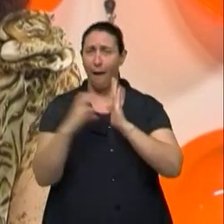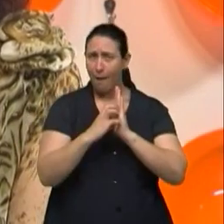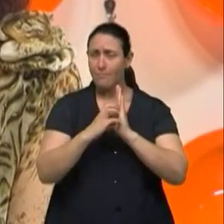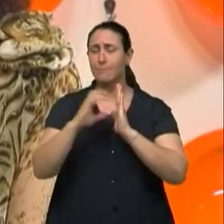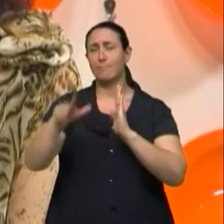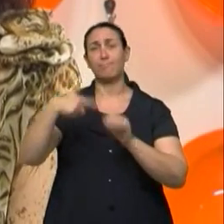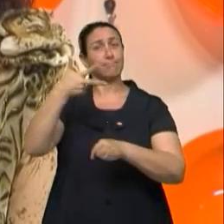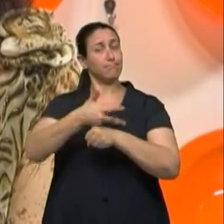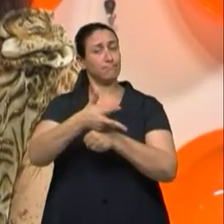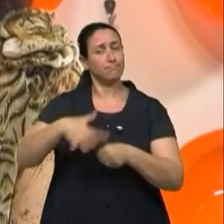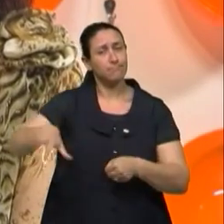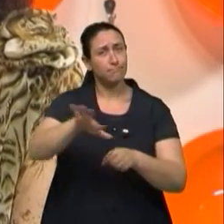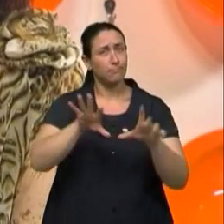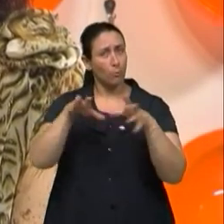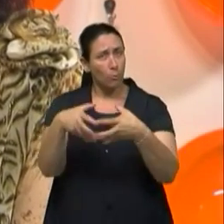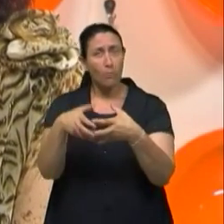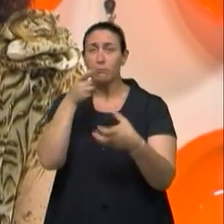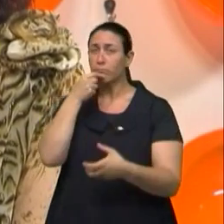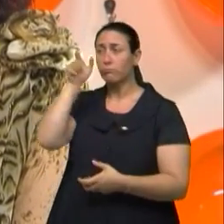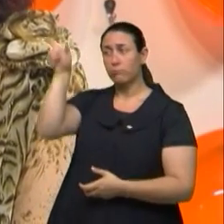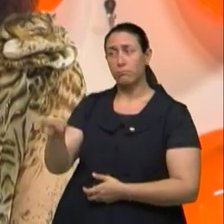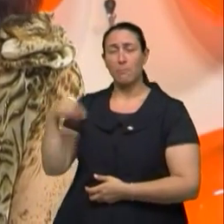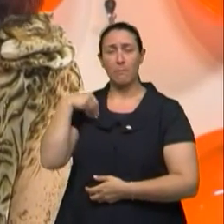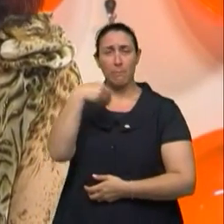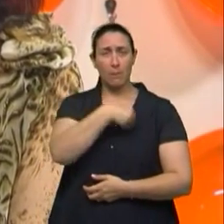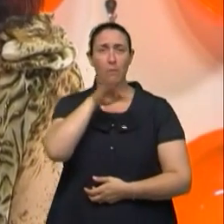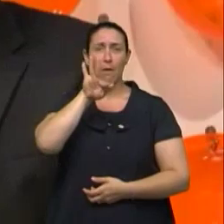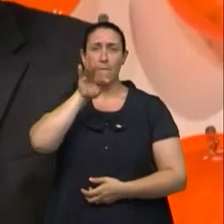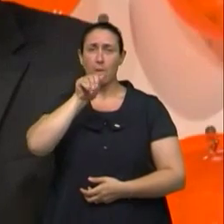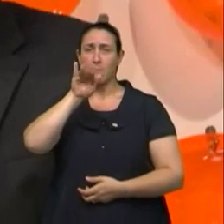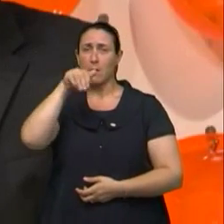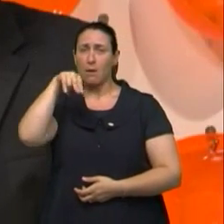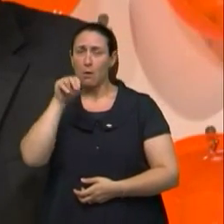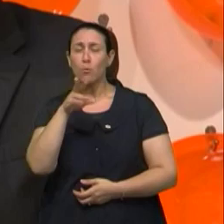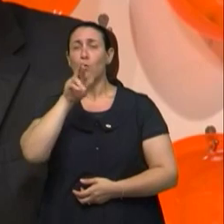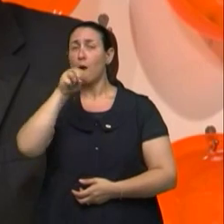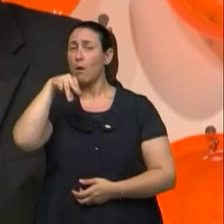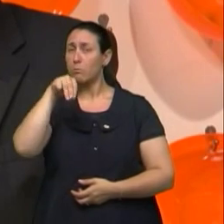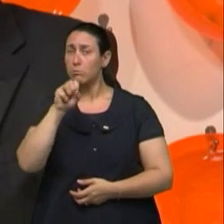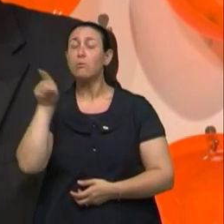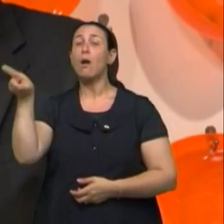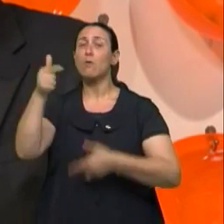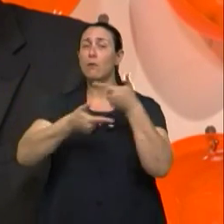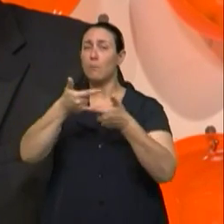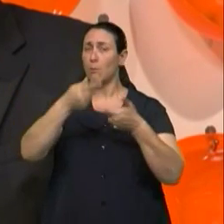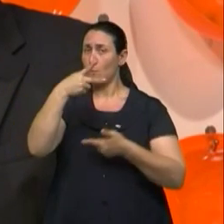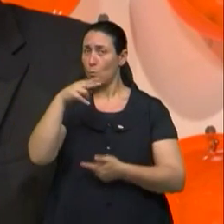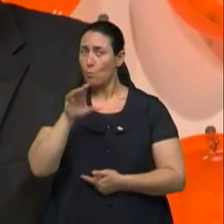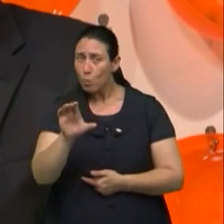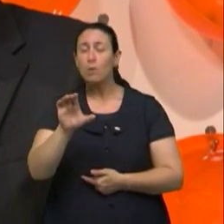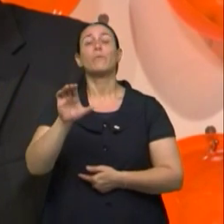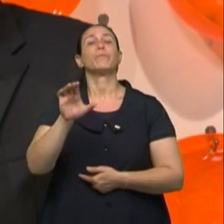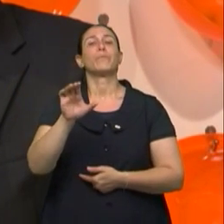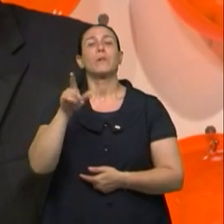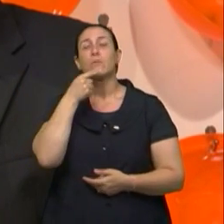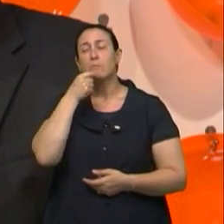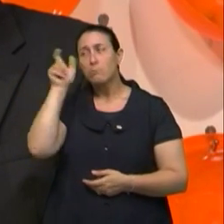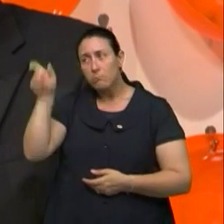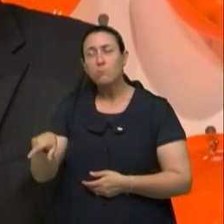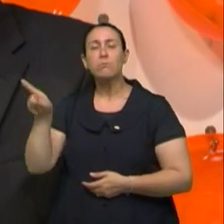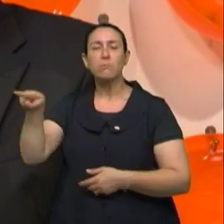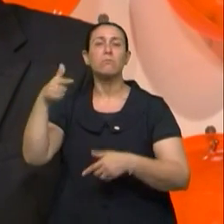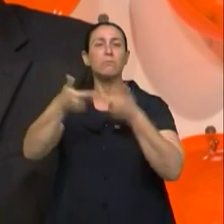na terceira idade com o médico infectologista Fabiano Ramos do Hospital São Lucas da PUC, a Pontifícia Universidade